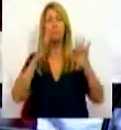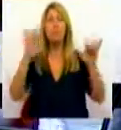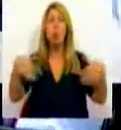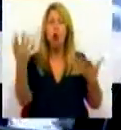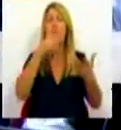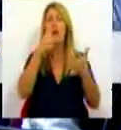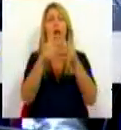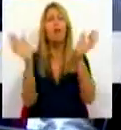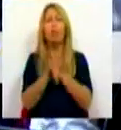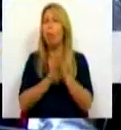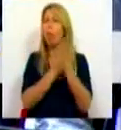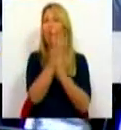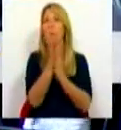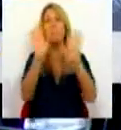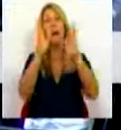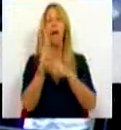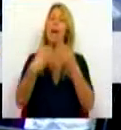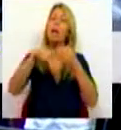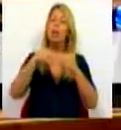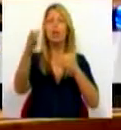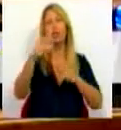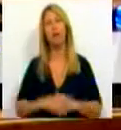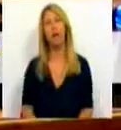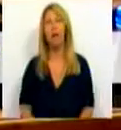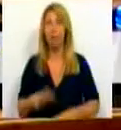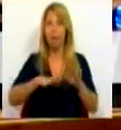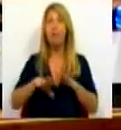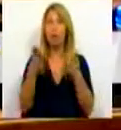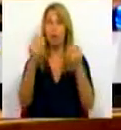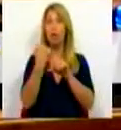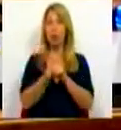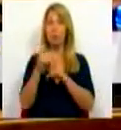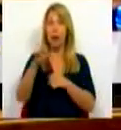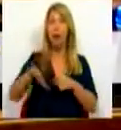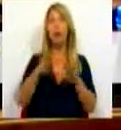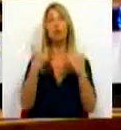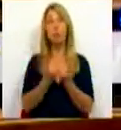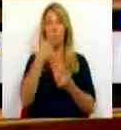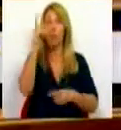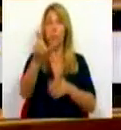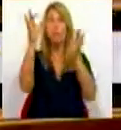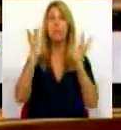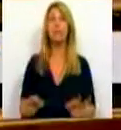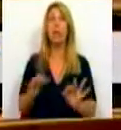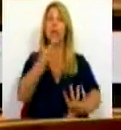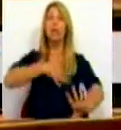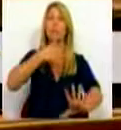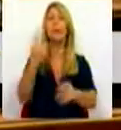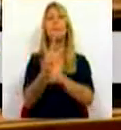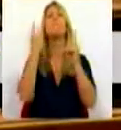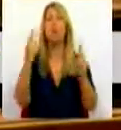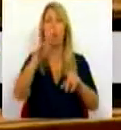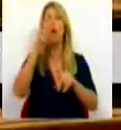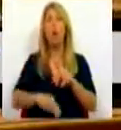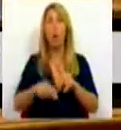crescente lá, se fez muito trabalho na área social, então é a pessoa indicada para me explicar porque é que o PSD cortou no complemento solidário para idosos.